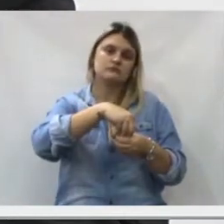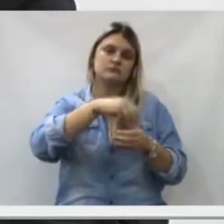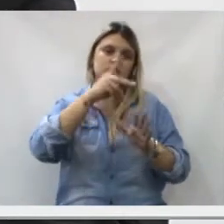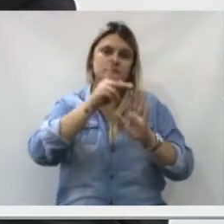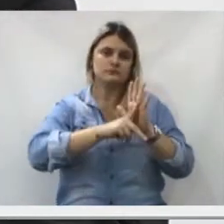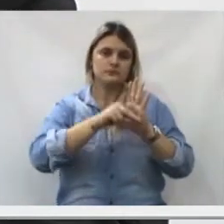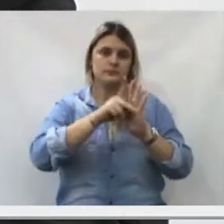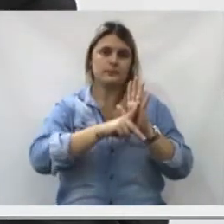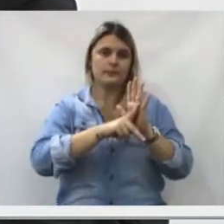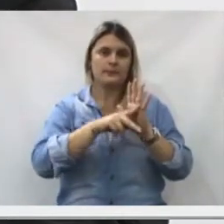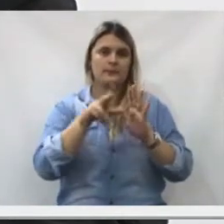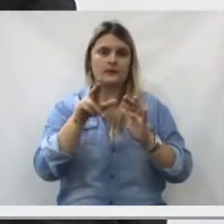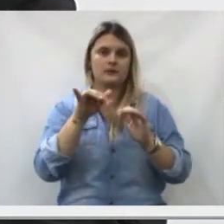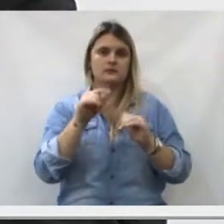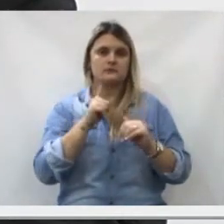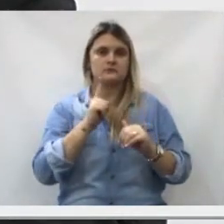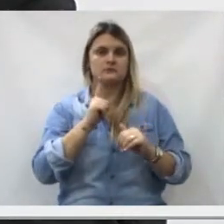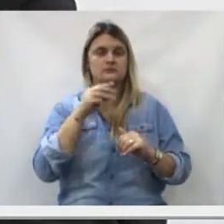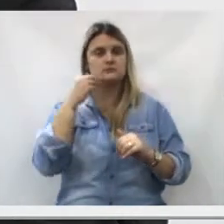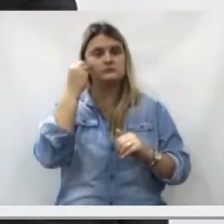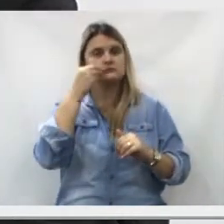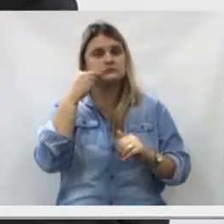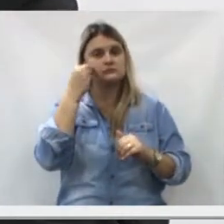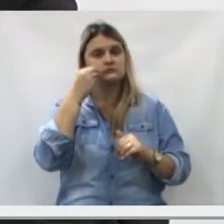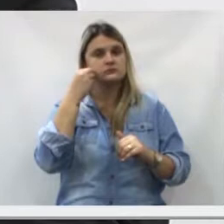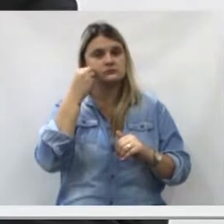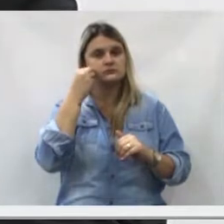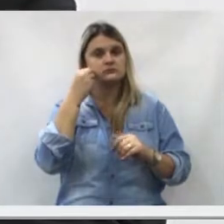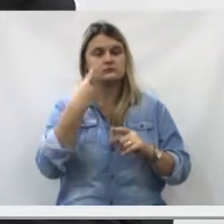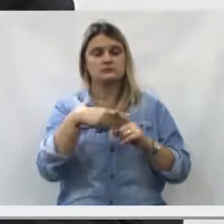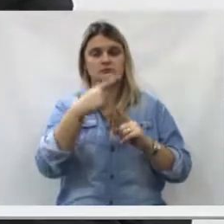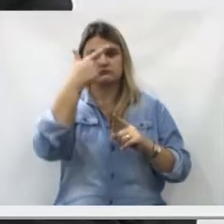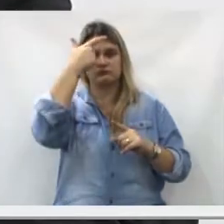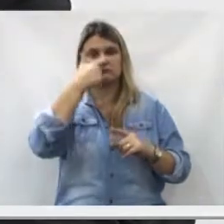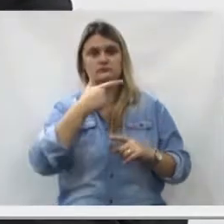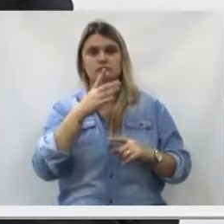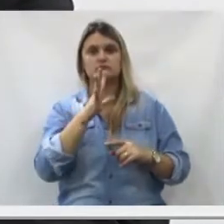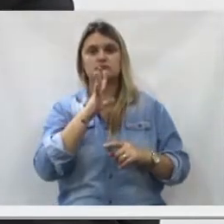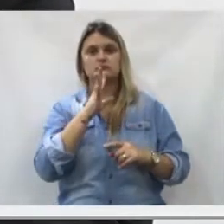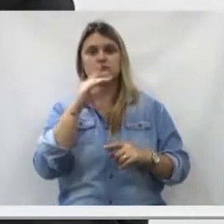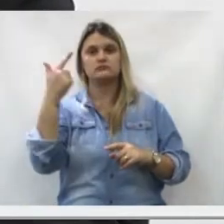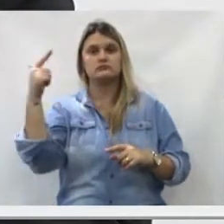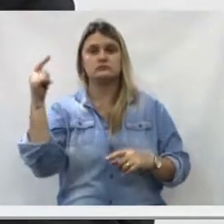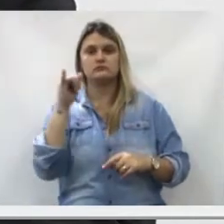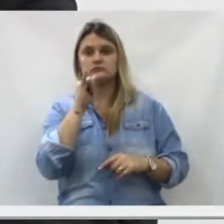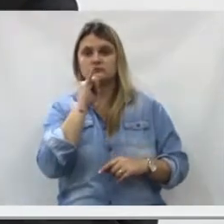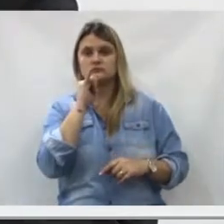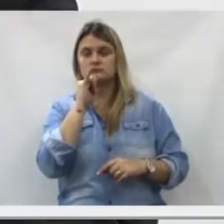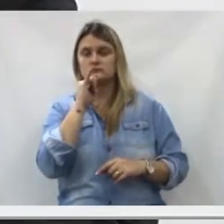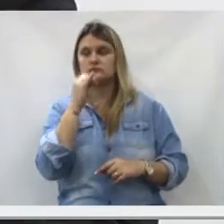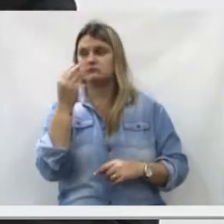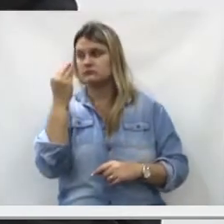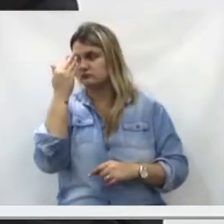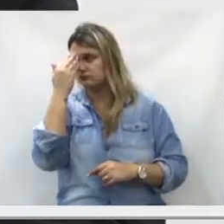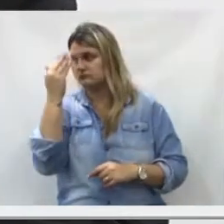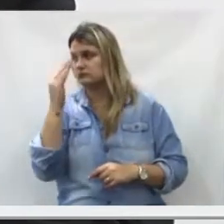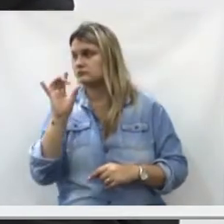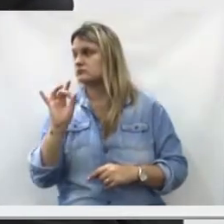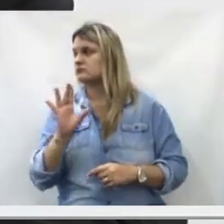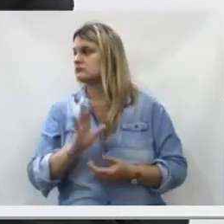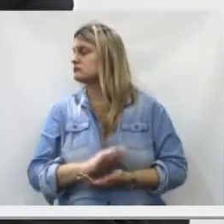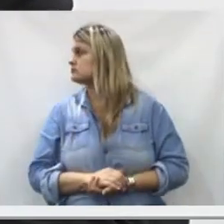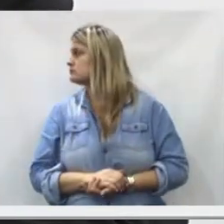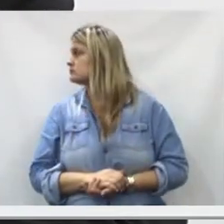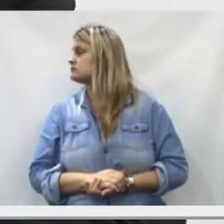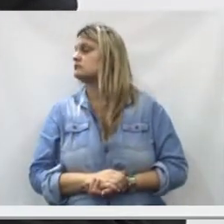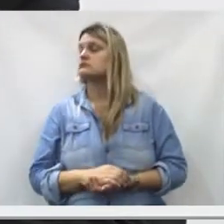a prática de esportes. E, dentro desse projeto, vão ter uma oportunidade ímpar pelos exemplos que já vimos